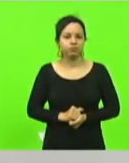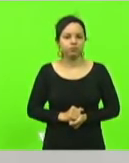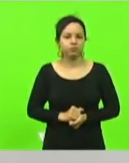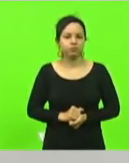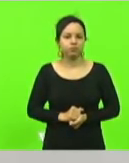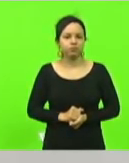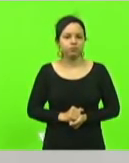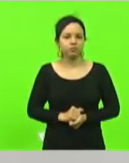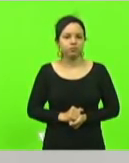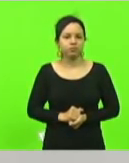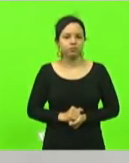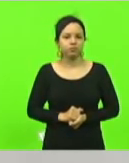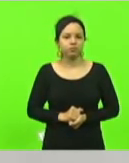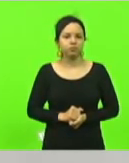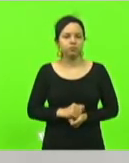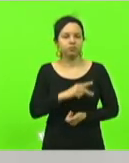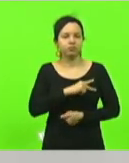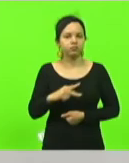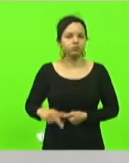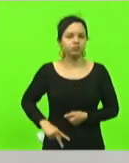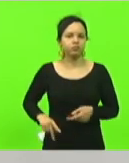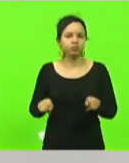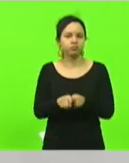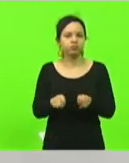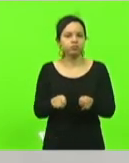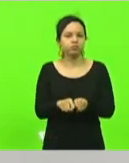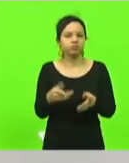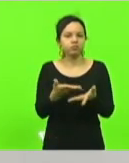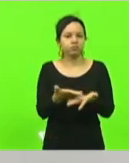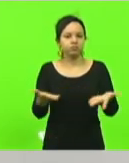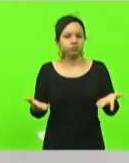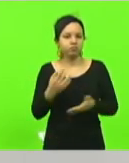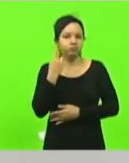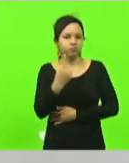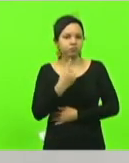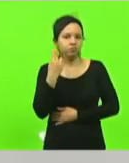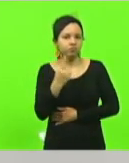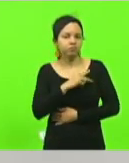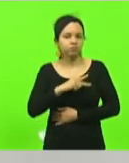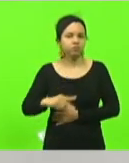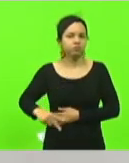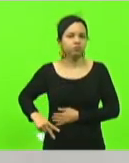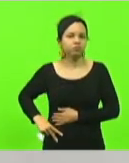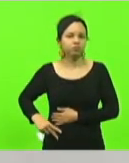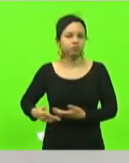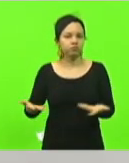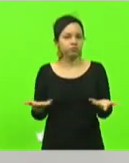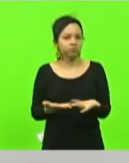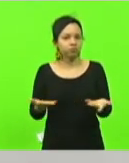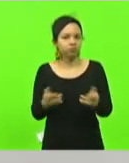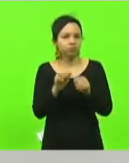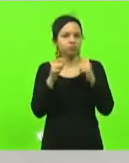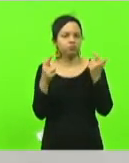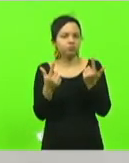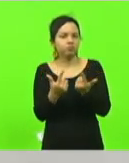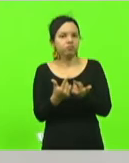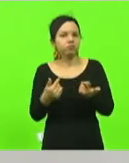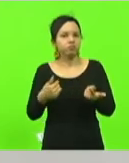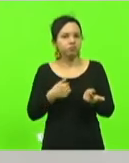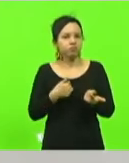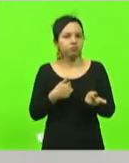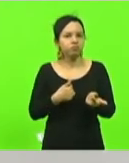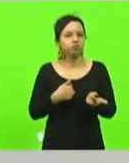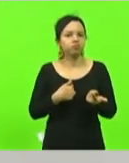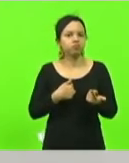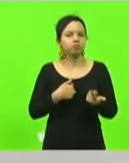senhor presidente também venho e companheiros deputados deputadas vêm aqui nessa casa também falar um